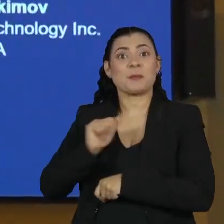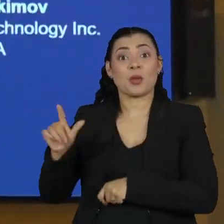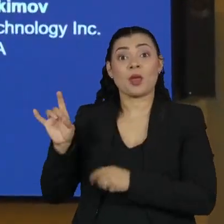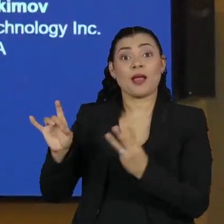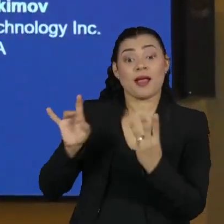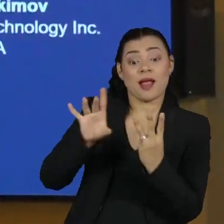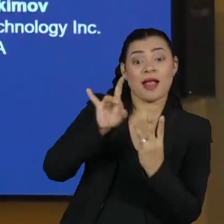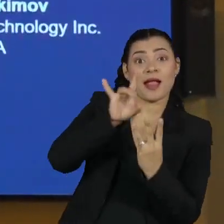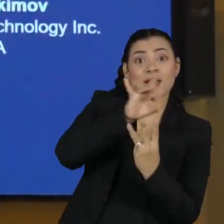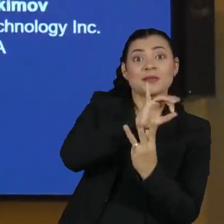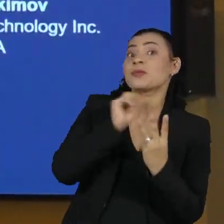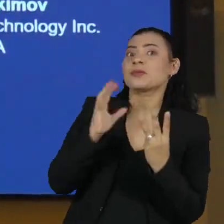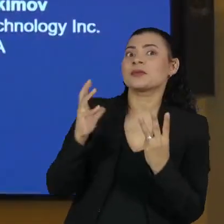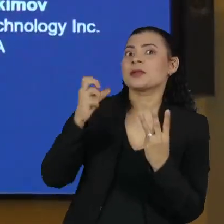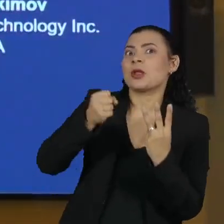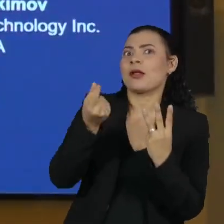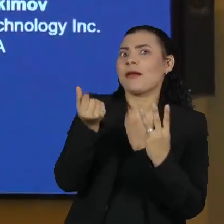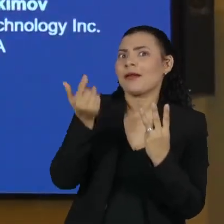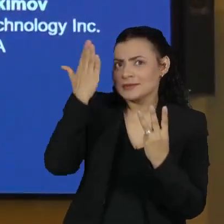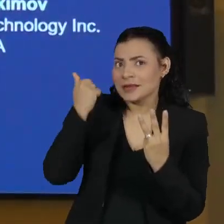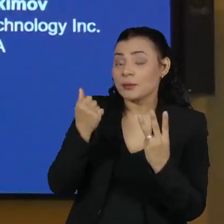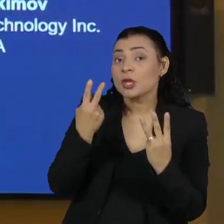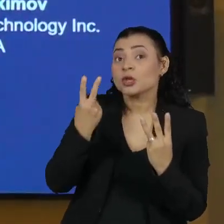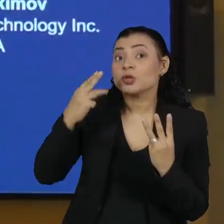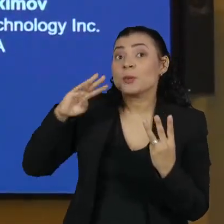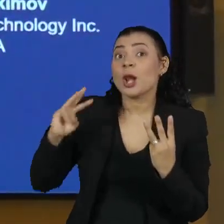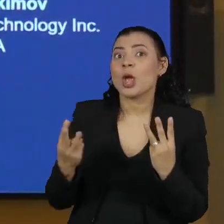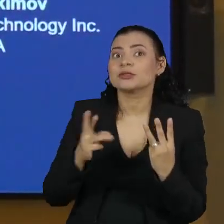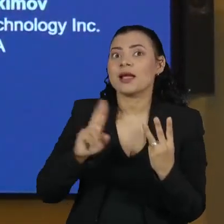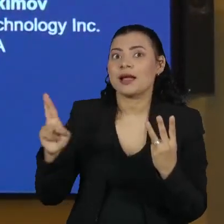cada um vai receber o equivalente a dois milhões de reais.